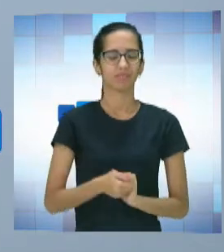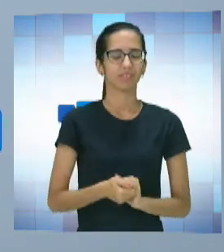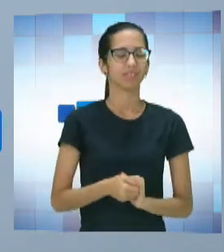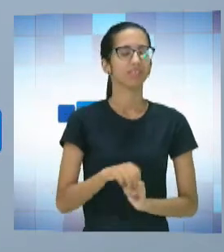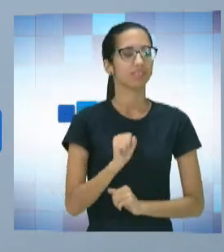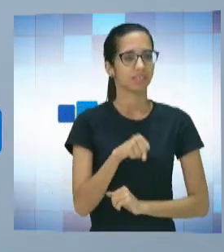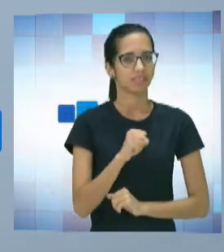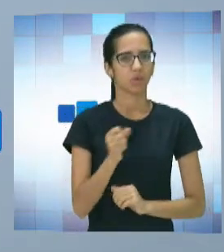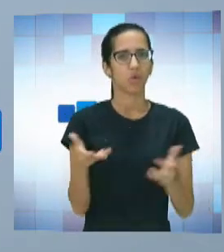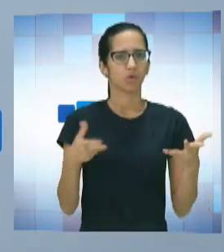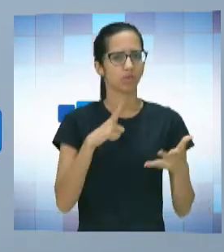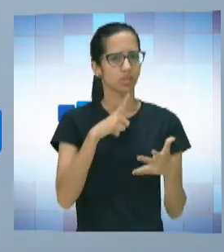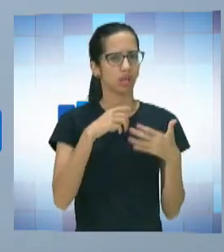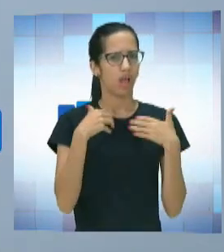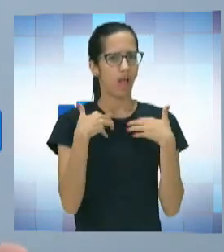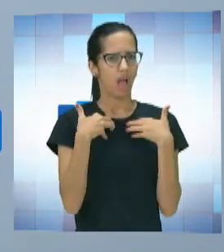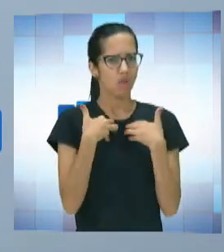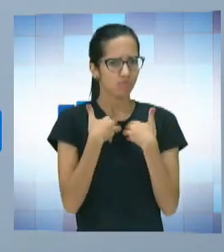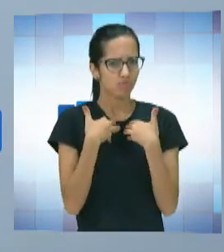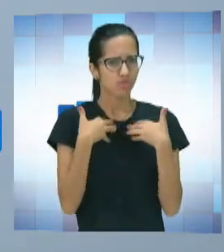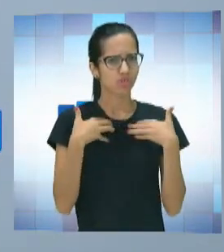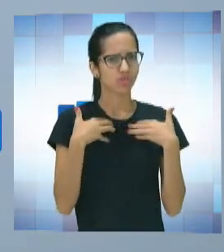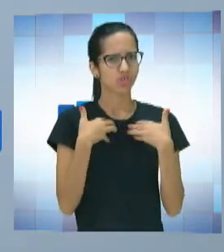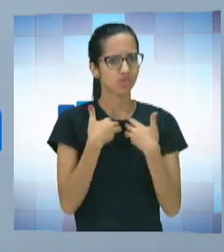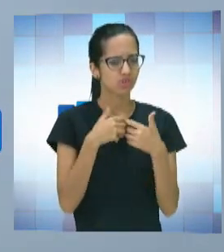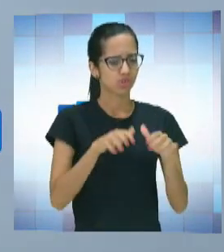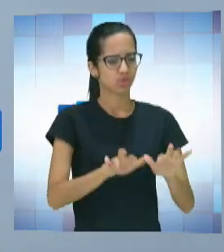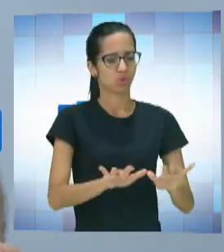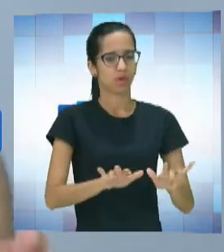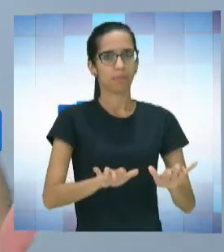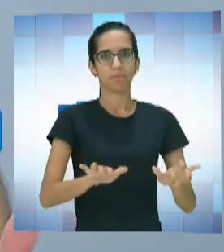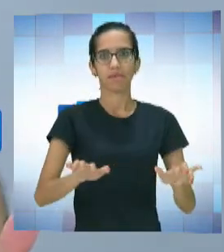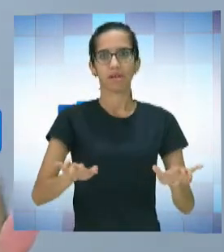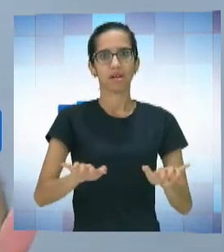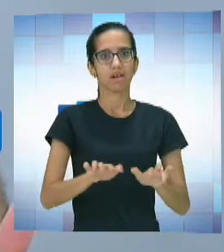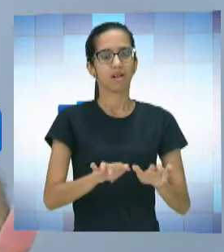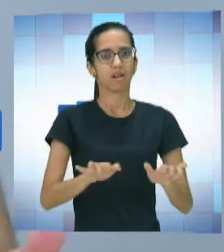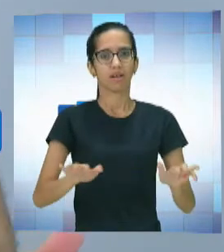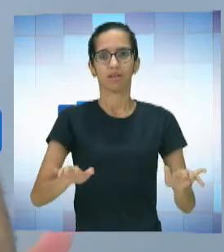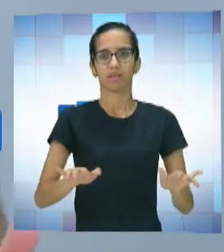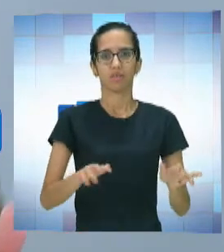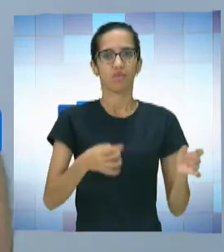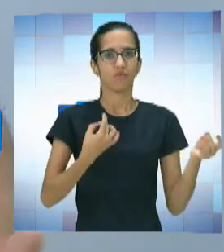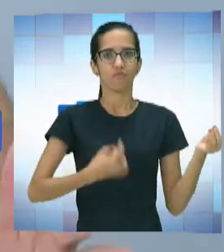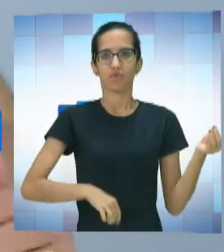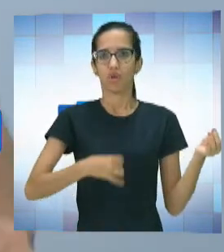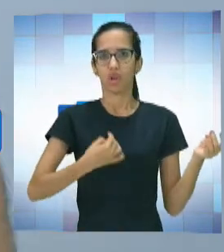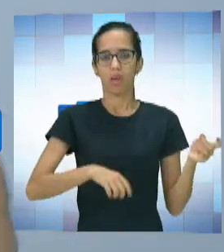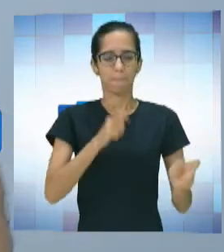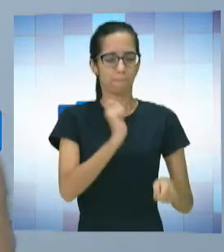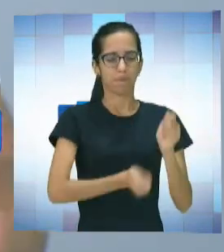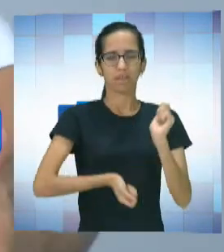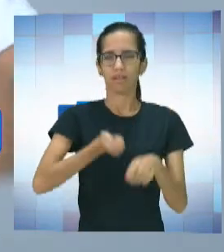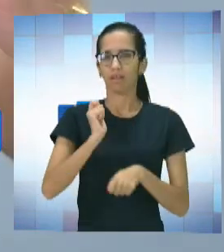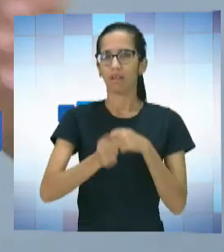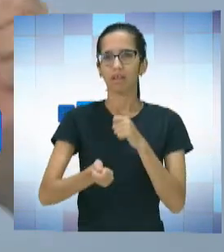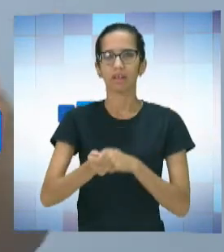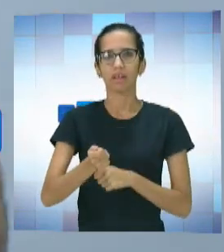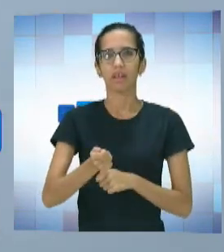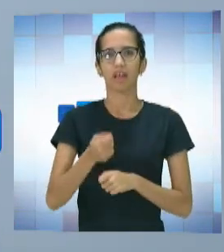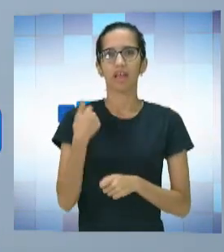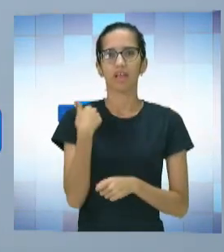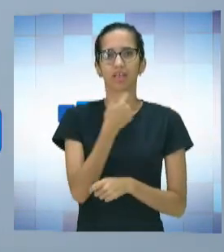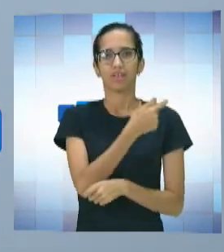hoje eu tenho um autista que toca piano devinamente bem, eu tenho autistas que tocam violão, que toca bateria. E nós temos